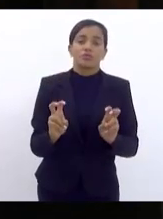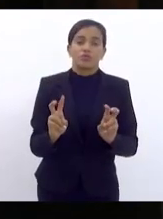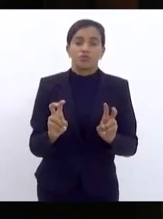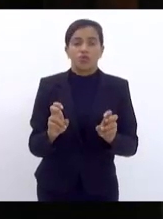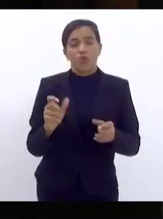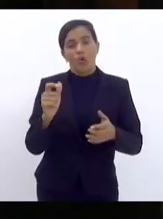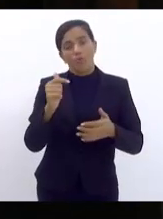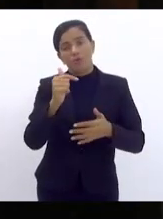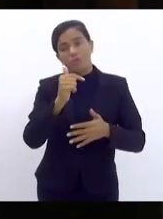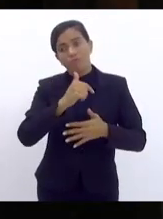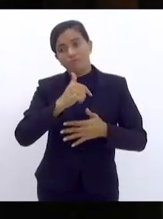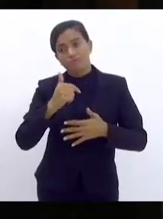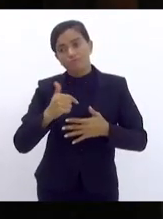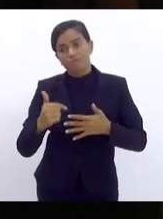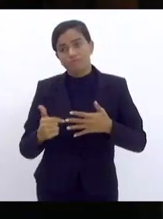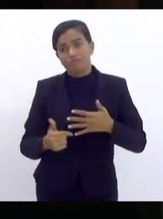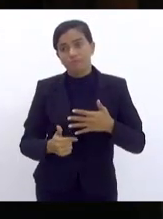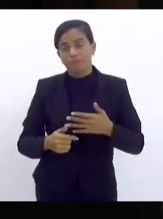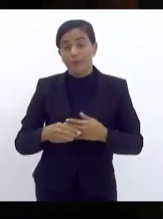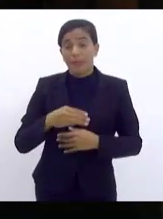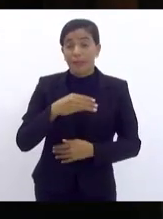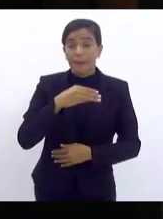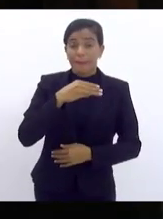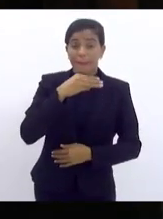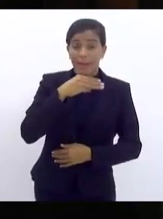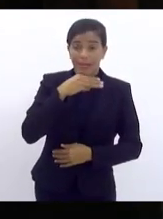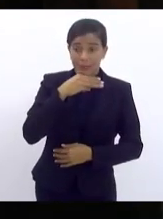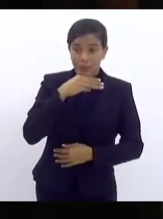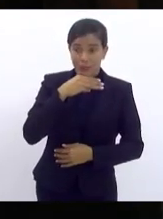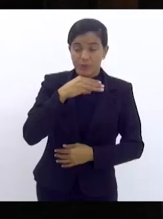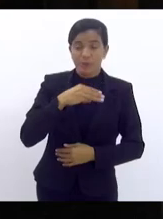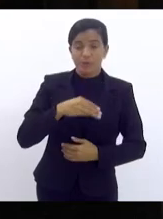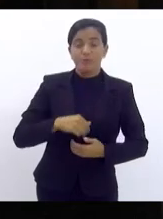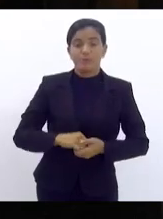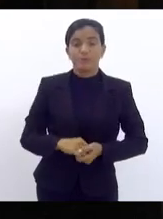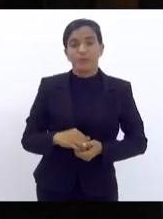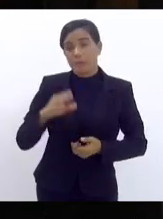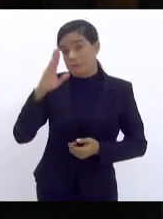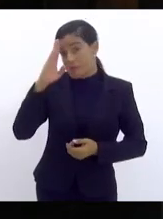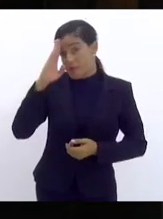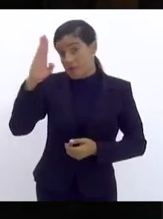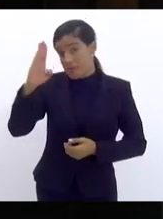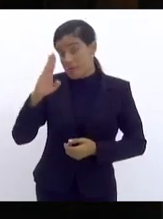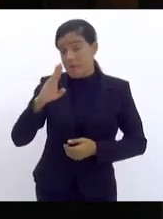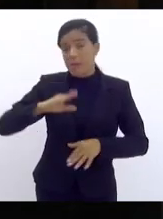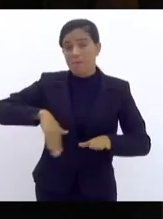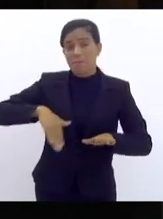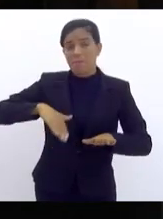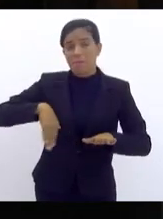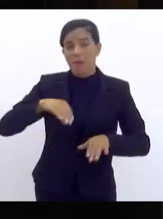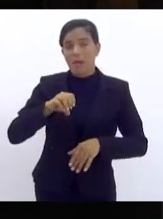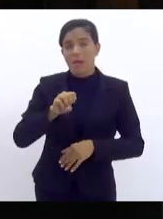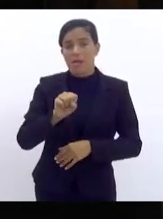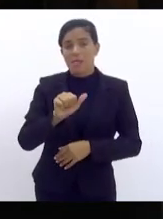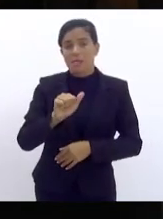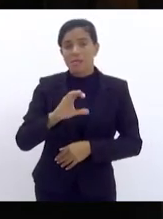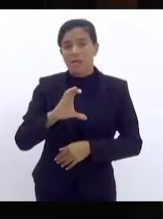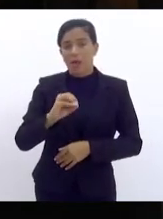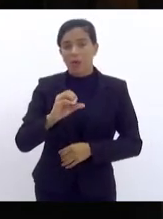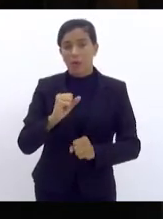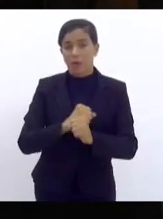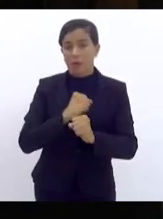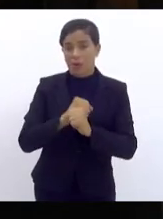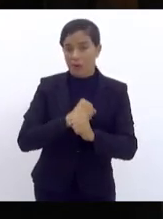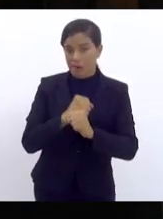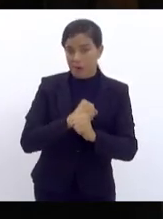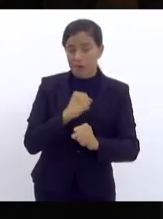questões em Mangaratiba, especificamente na Praia do Saco, sobre a questão da obra do Canal